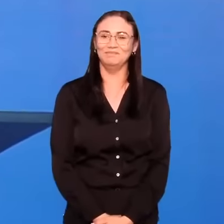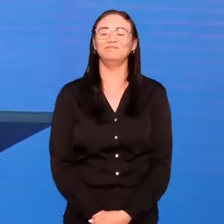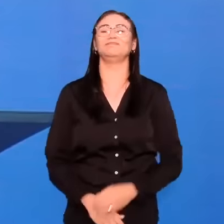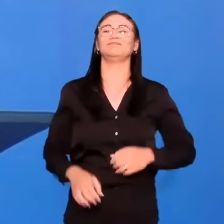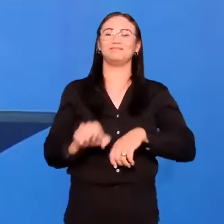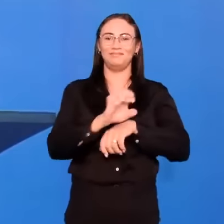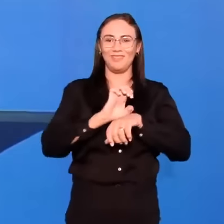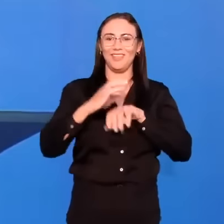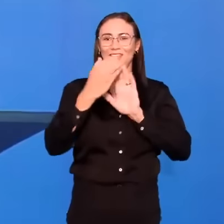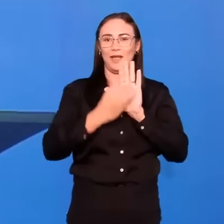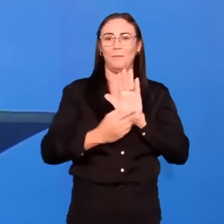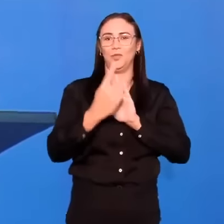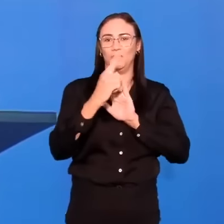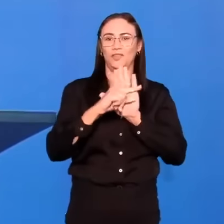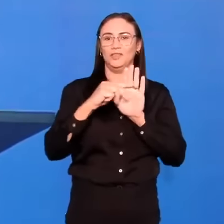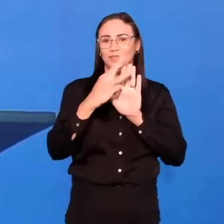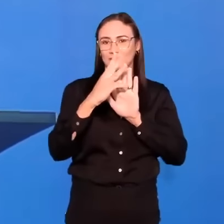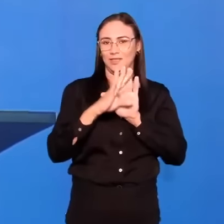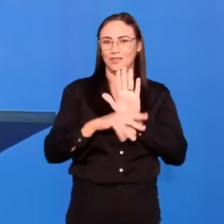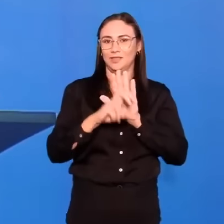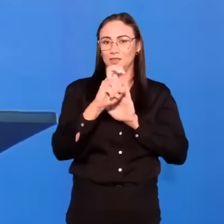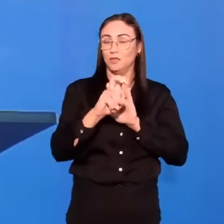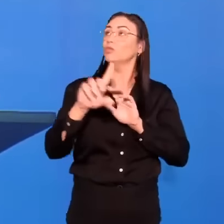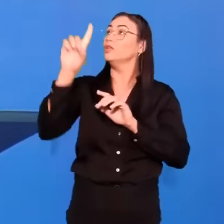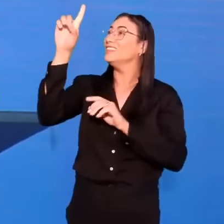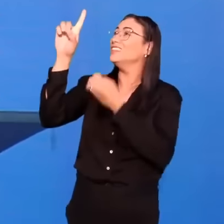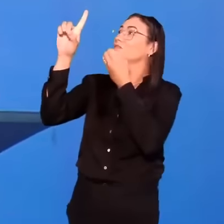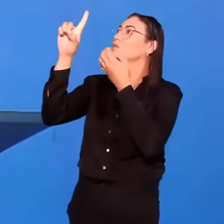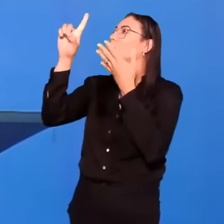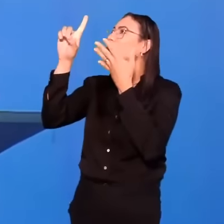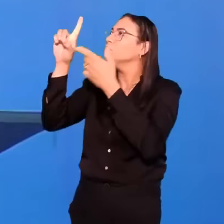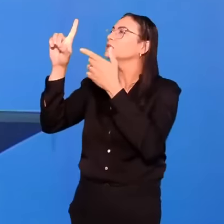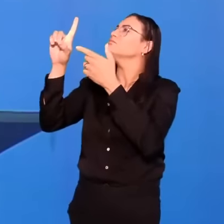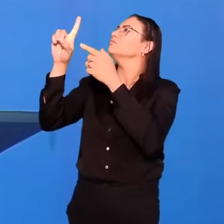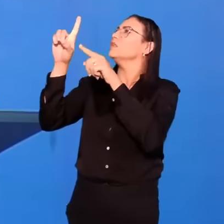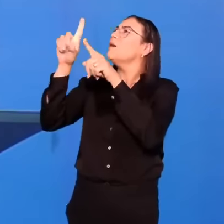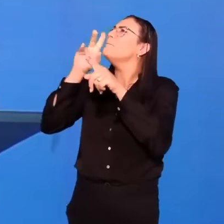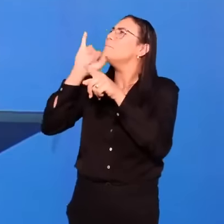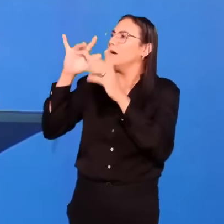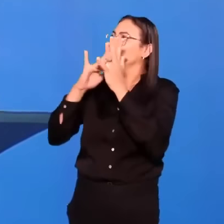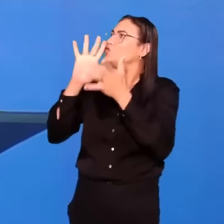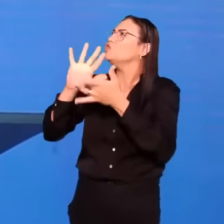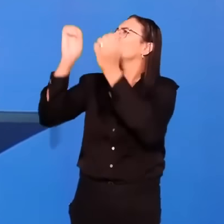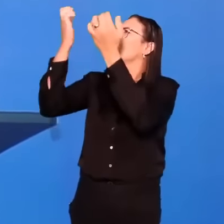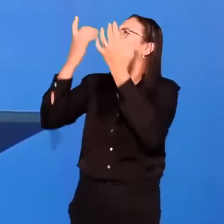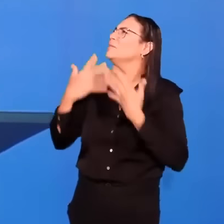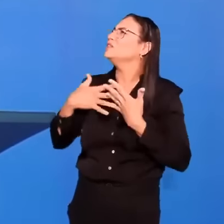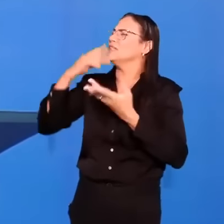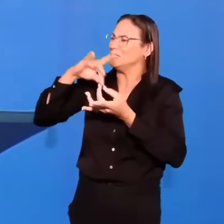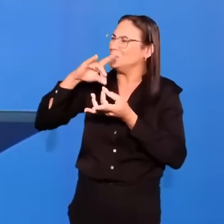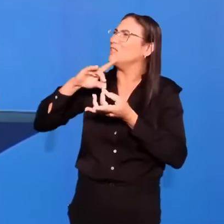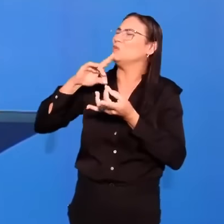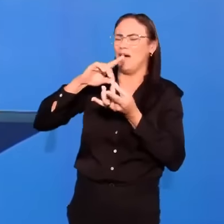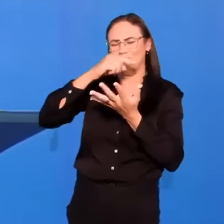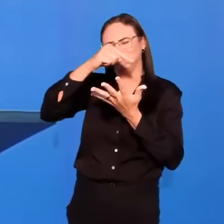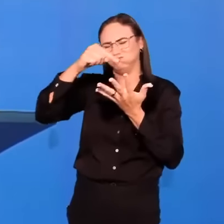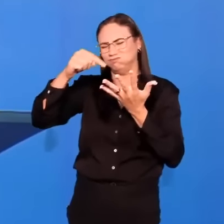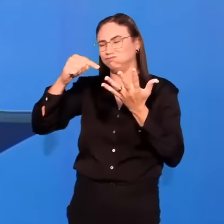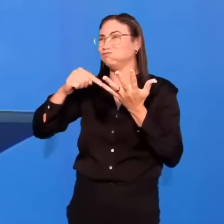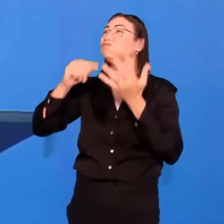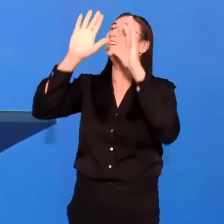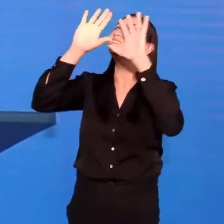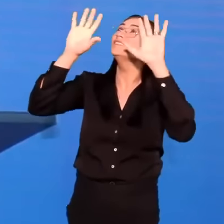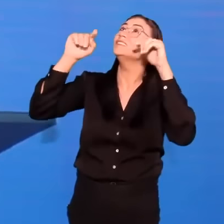Efésios 1, 3, 5. Bendito Deus e Pai do nosso Senhor Jesus Cristo. Que nos tenha abençoado com toda a sorte de bênçãos espirituais nas religiões celestiais. Em